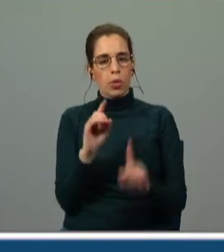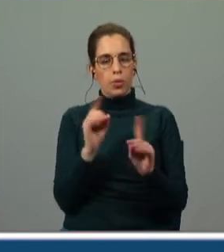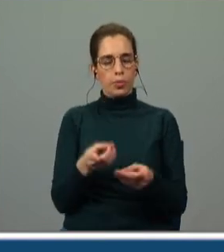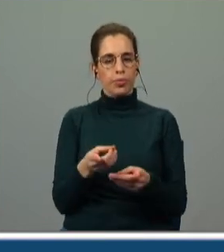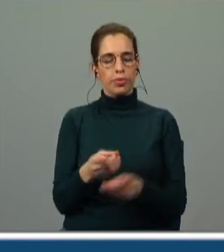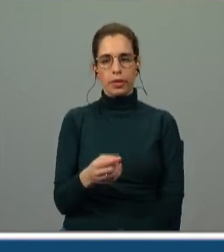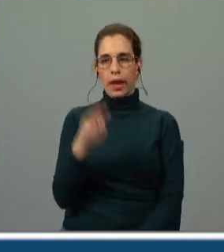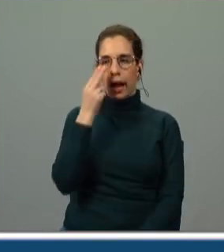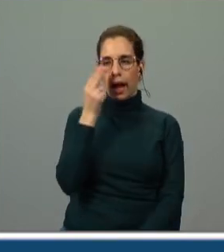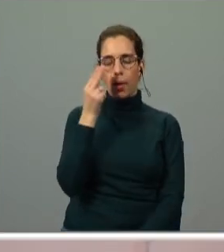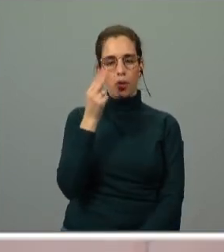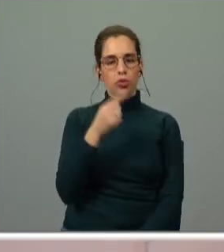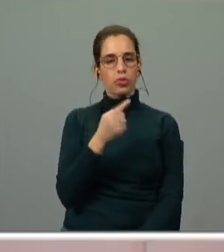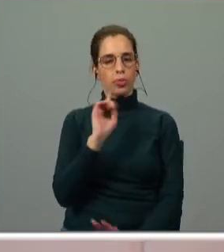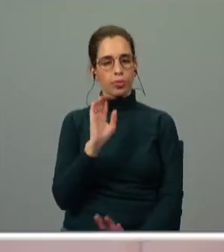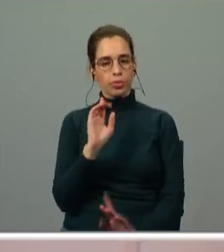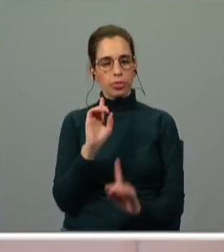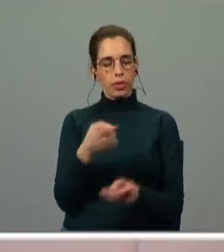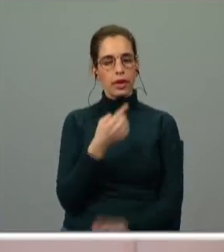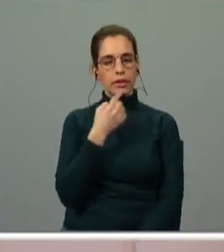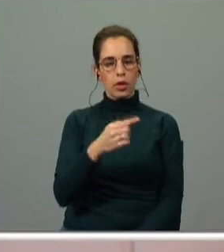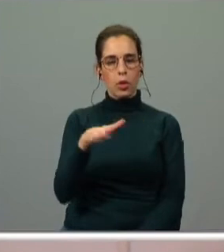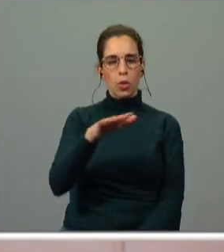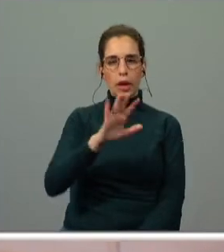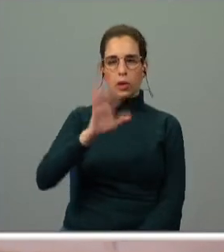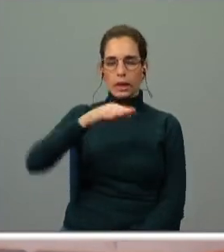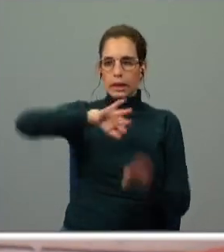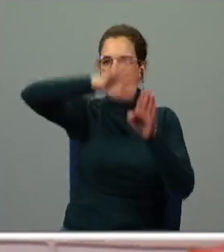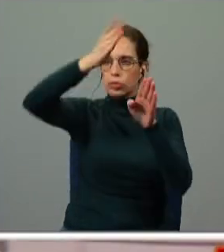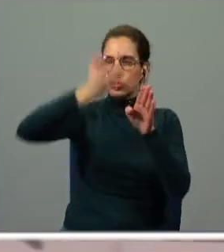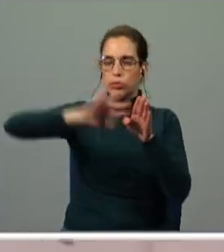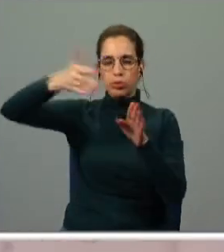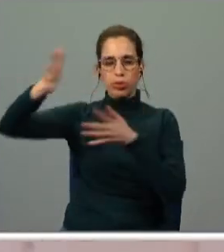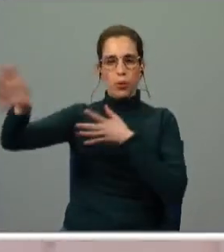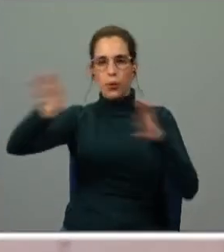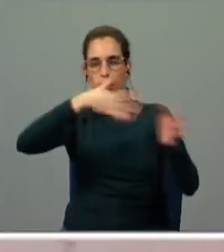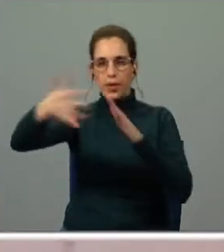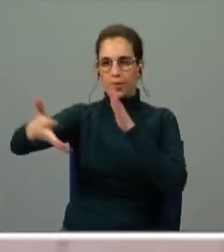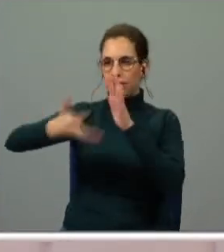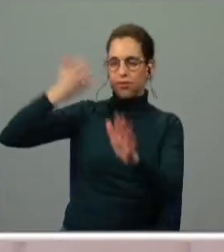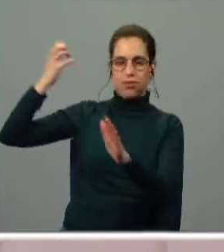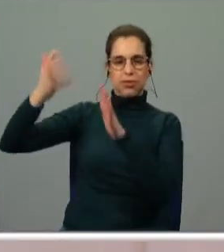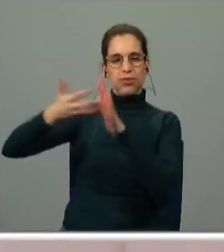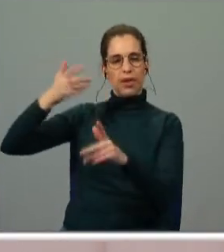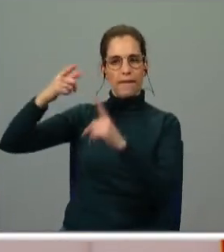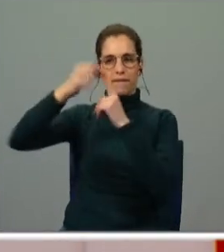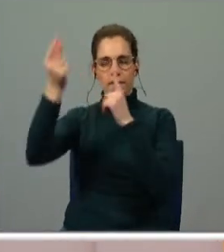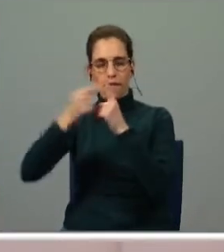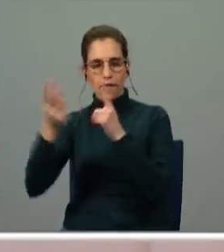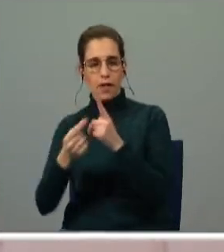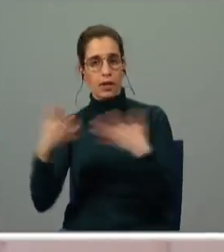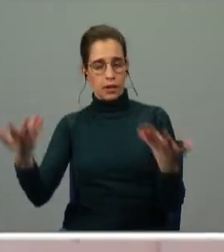Camões começa-nos a dizer o que acontecia na montanha com os ventos a arrancar as folhas a montanha quebramia